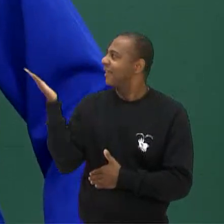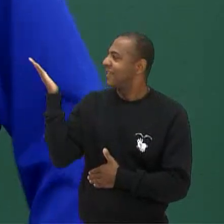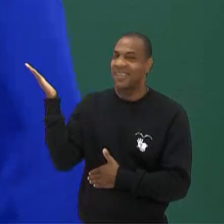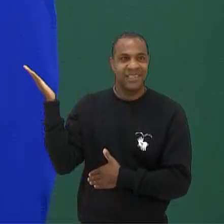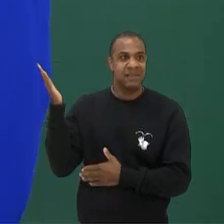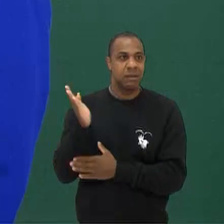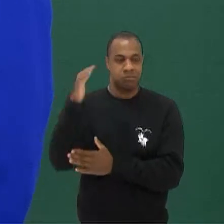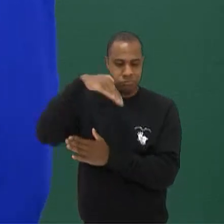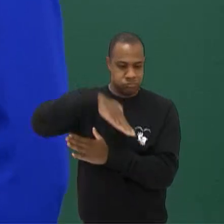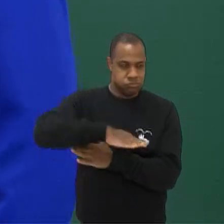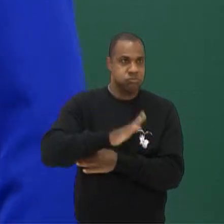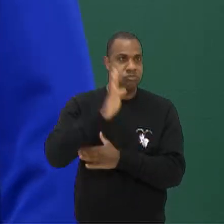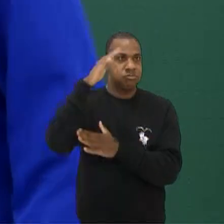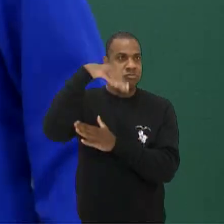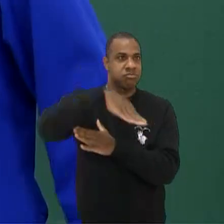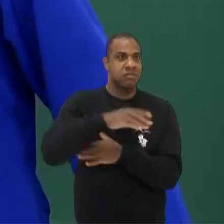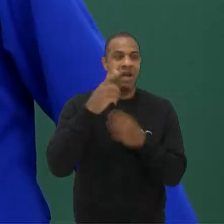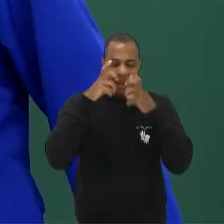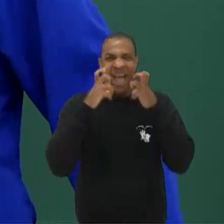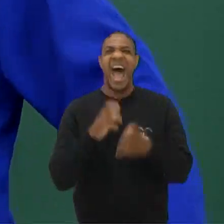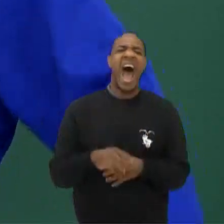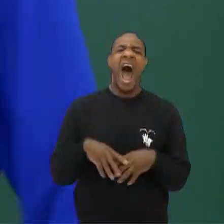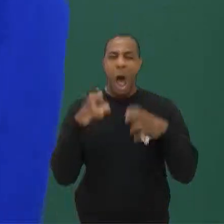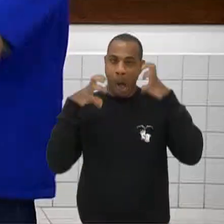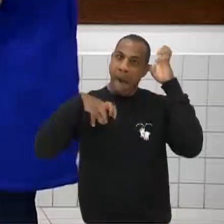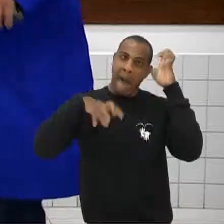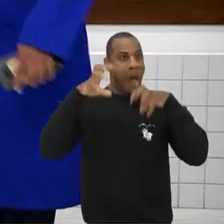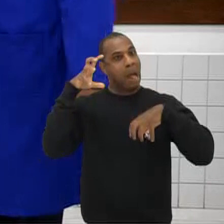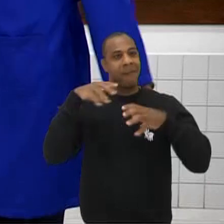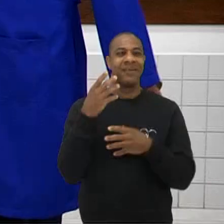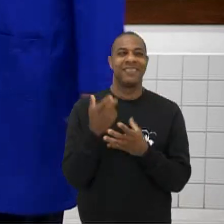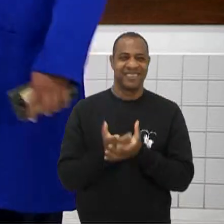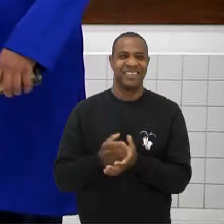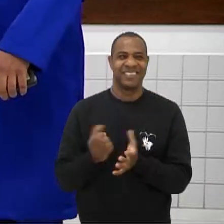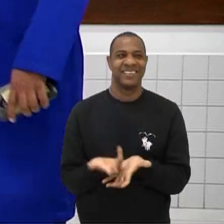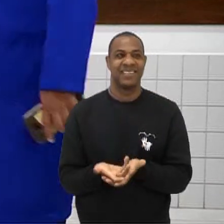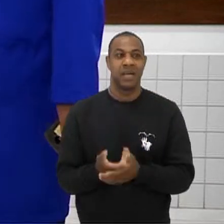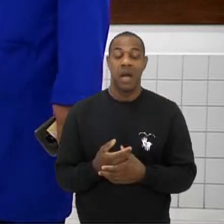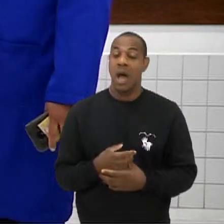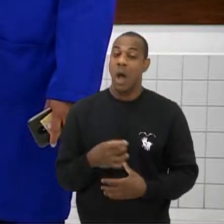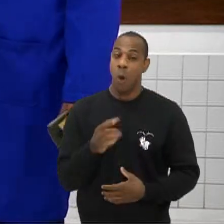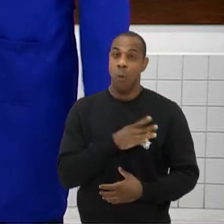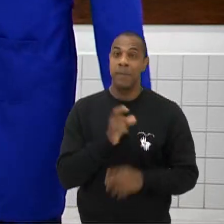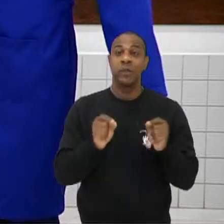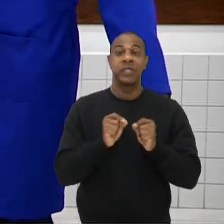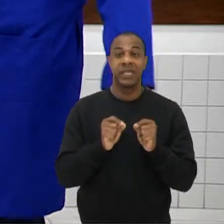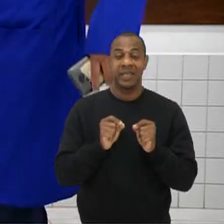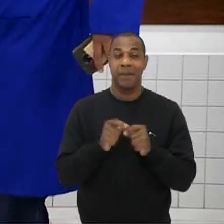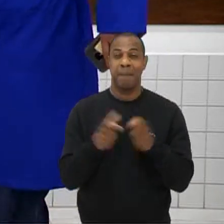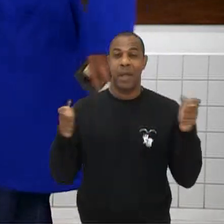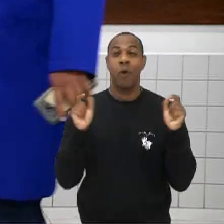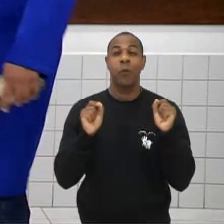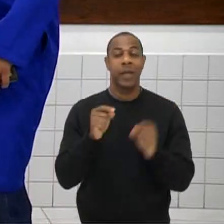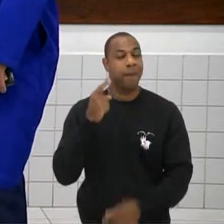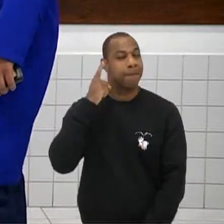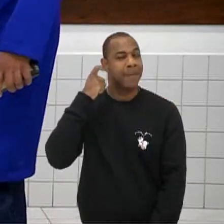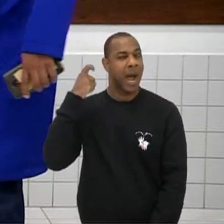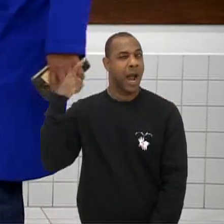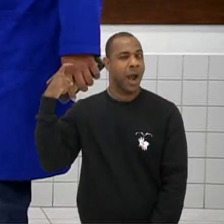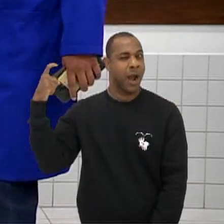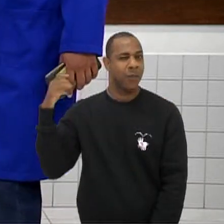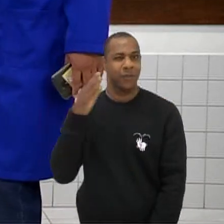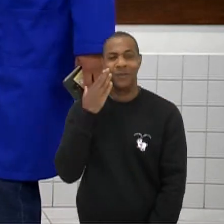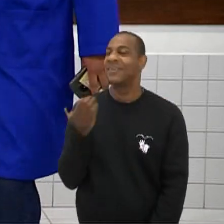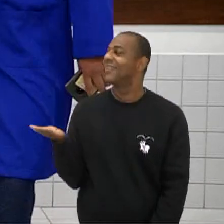Desse sobe e desce E faz esse rostinho aqui né Eu acho que o medo maior Cara é o barulho Com certeza tenho certeza que o negócio vai desmontar né Parece que esse